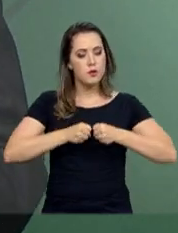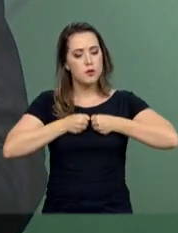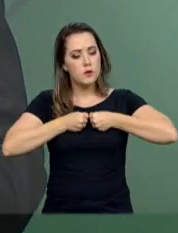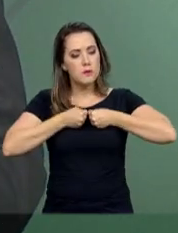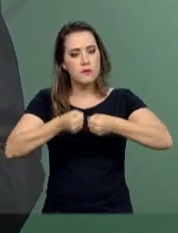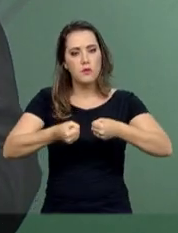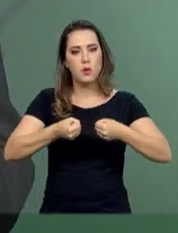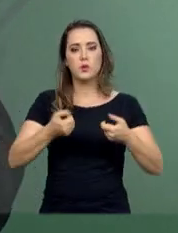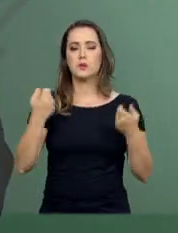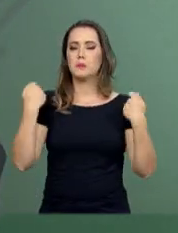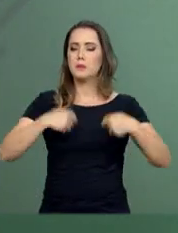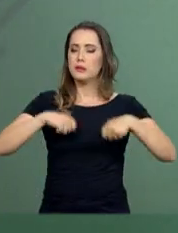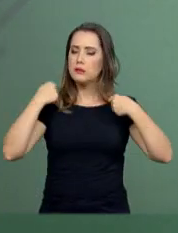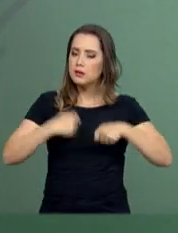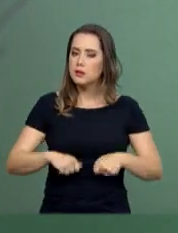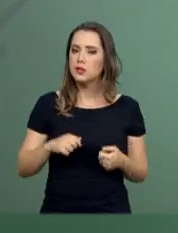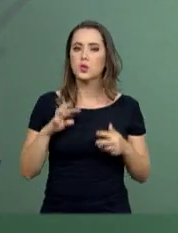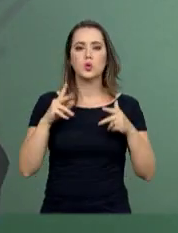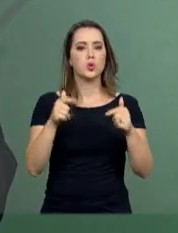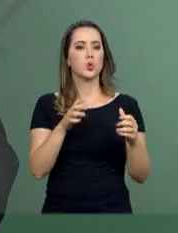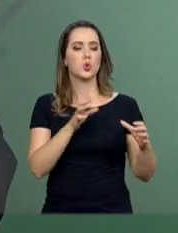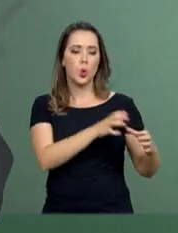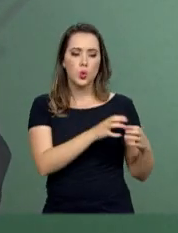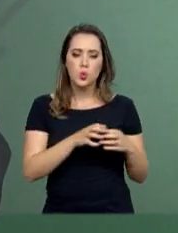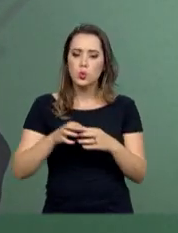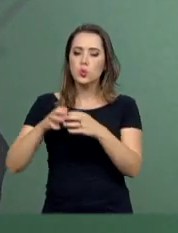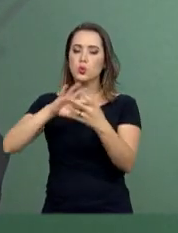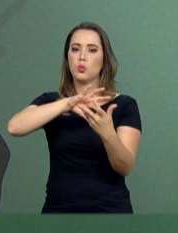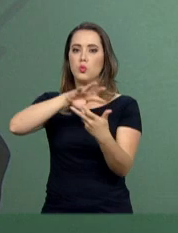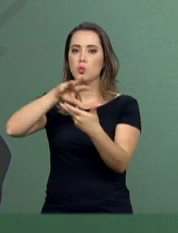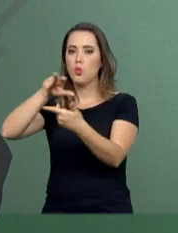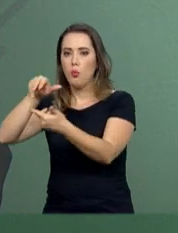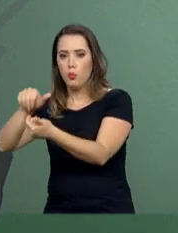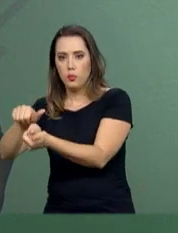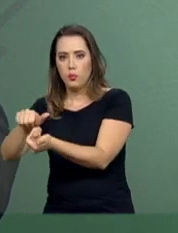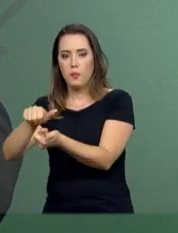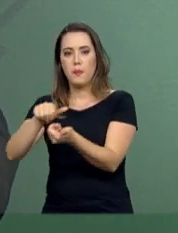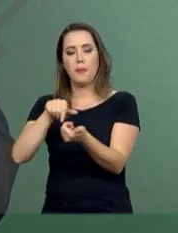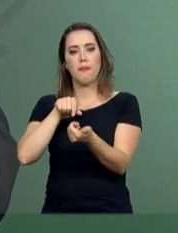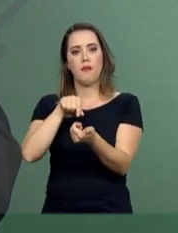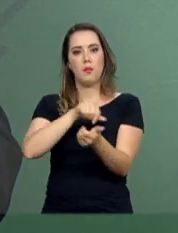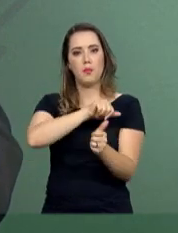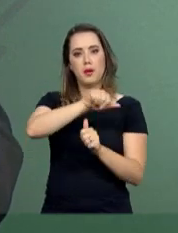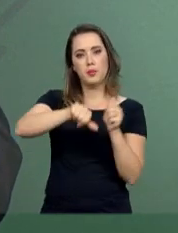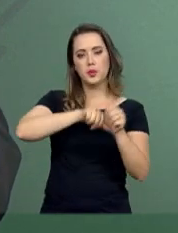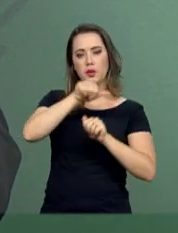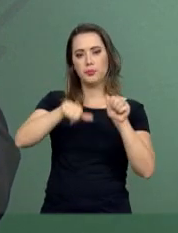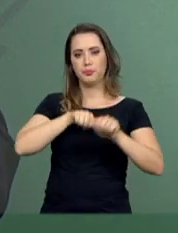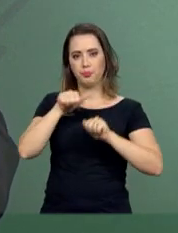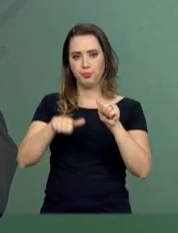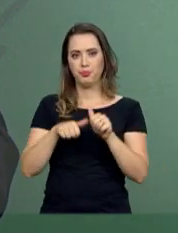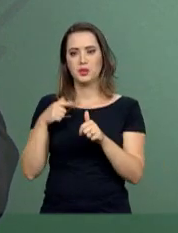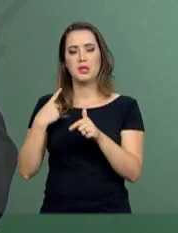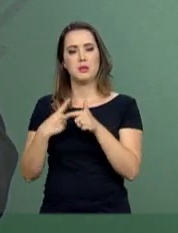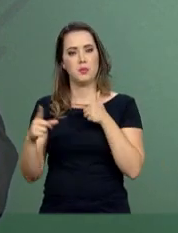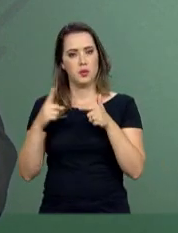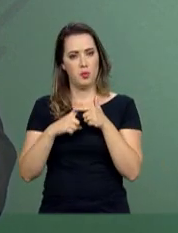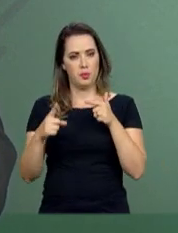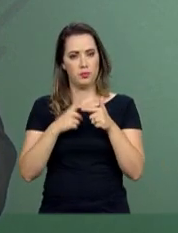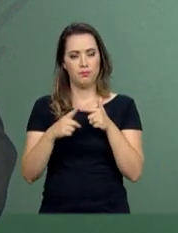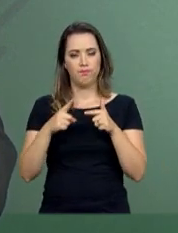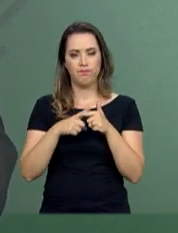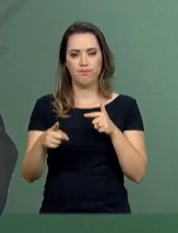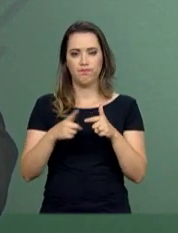esforços em todos os foros internacionais para alterar esse quadro